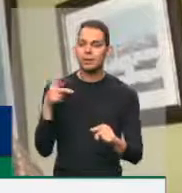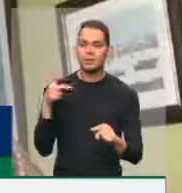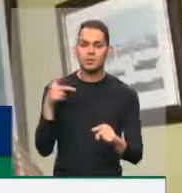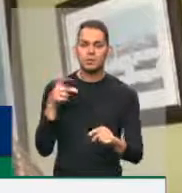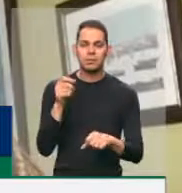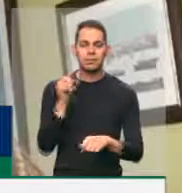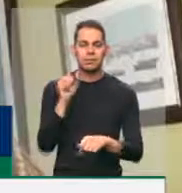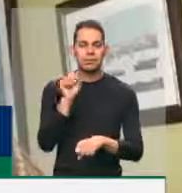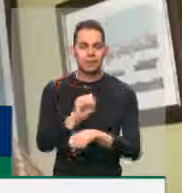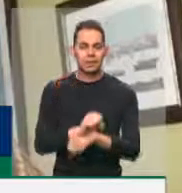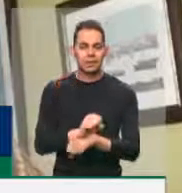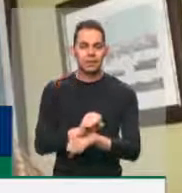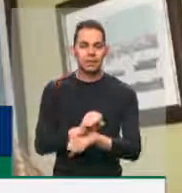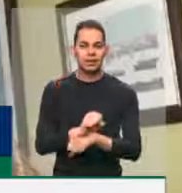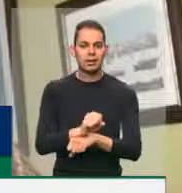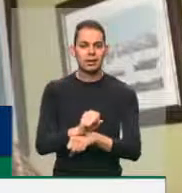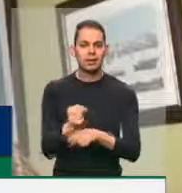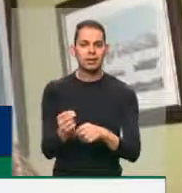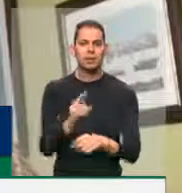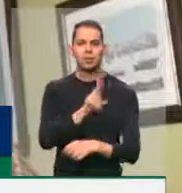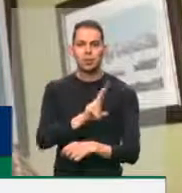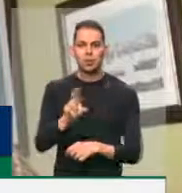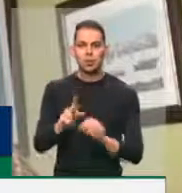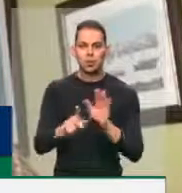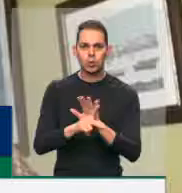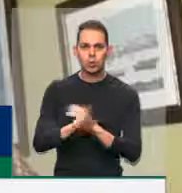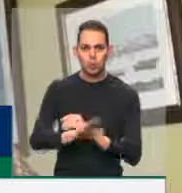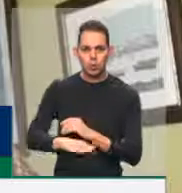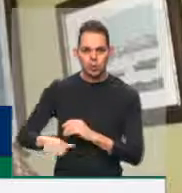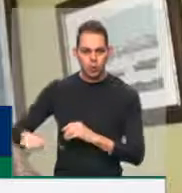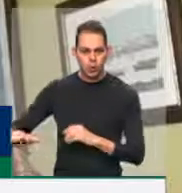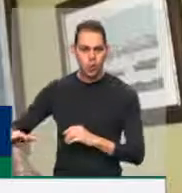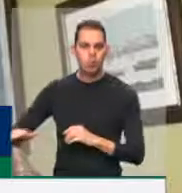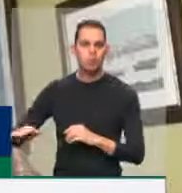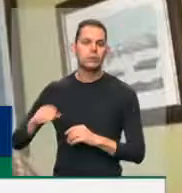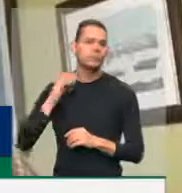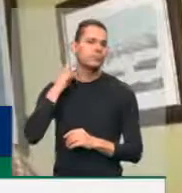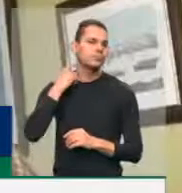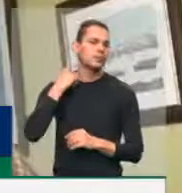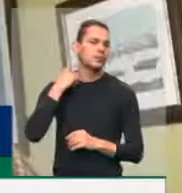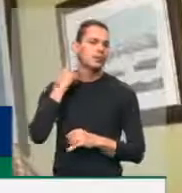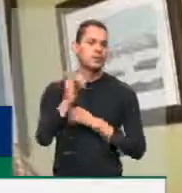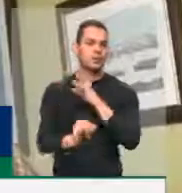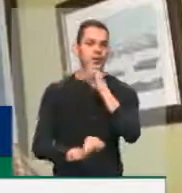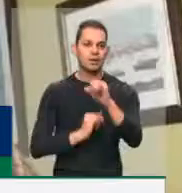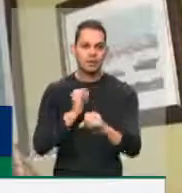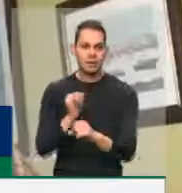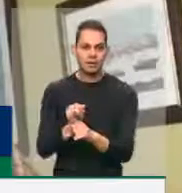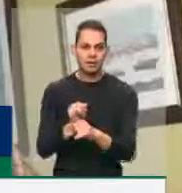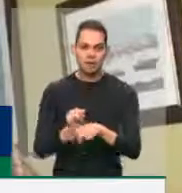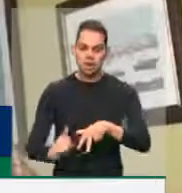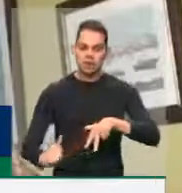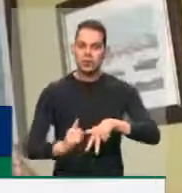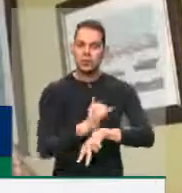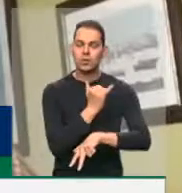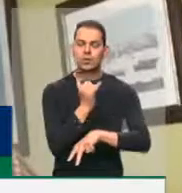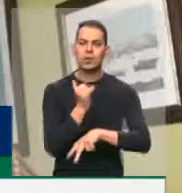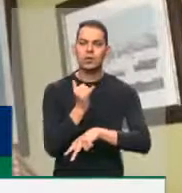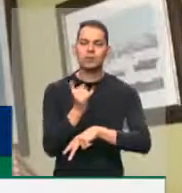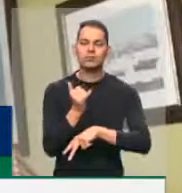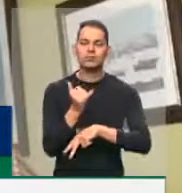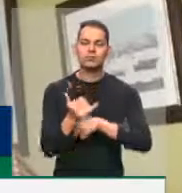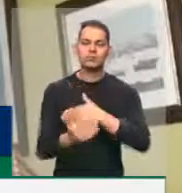do nome de crianças e adolescentes na rede, revitimizando o processo de